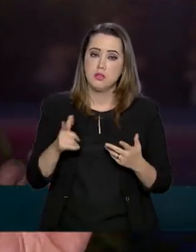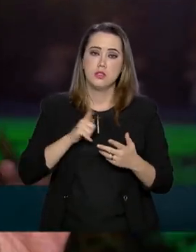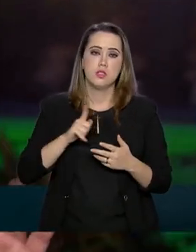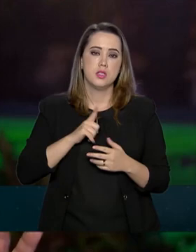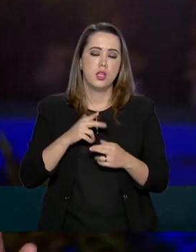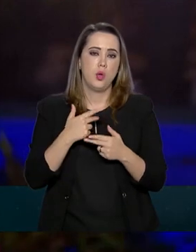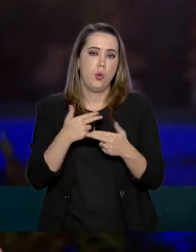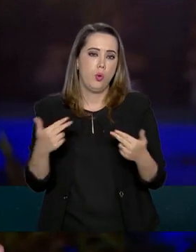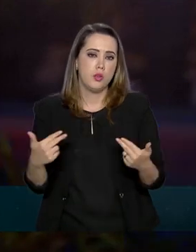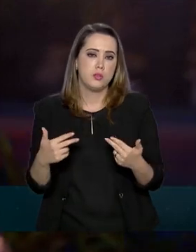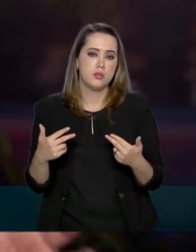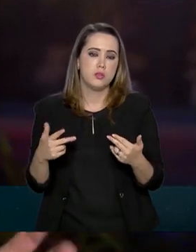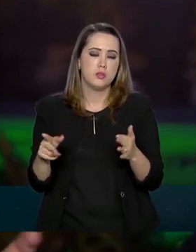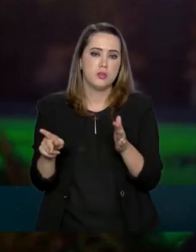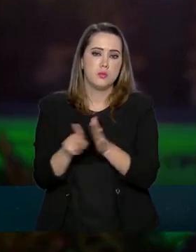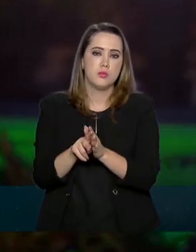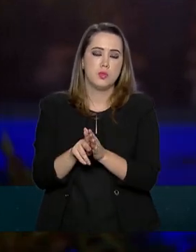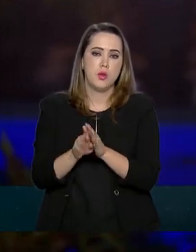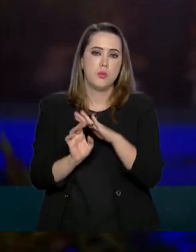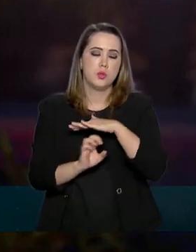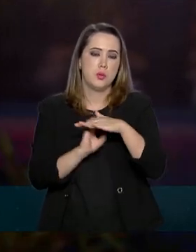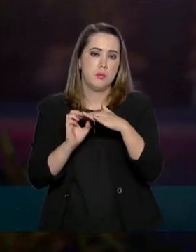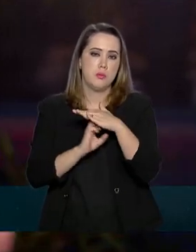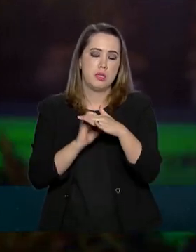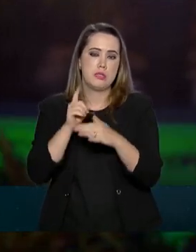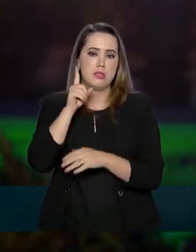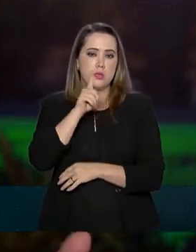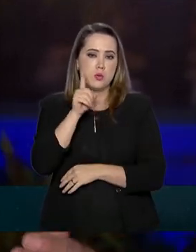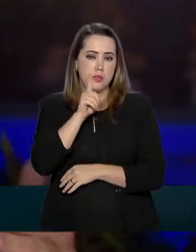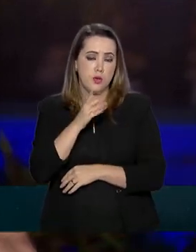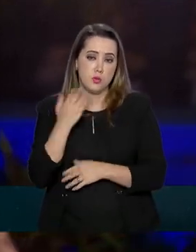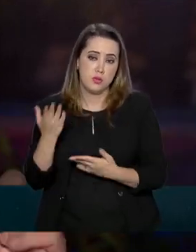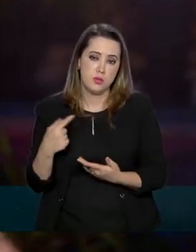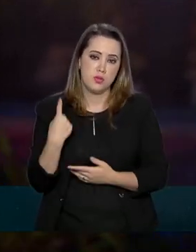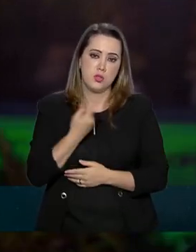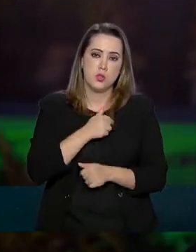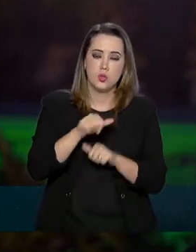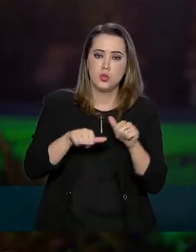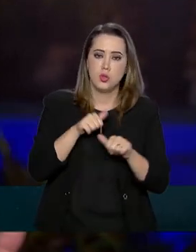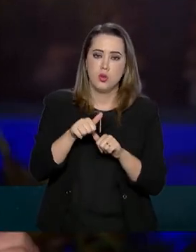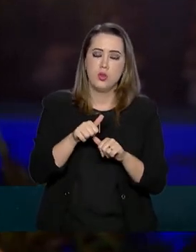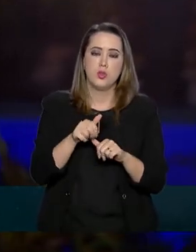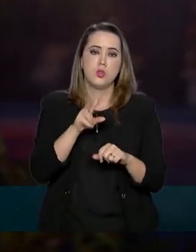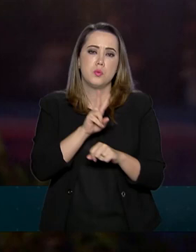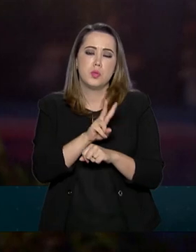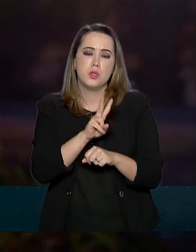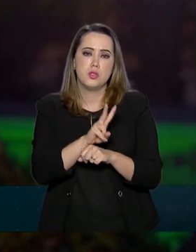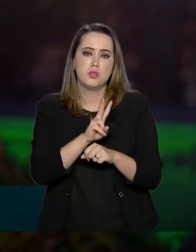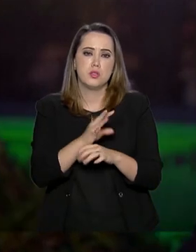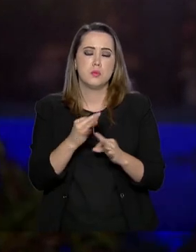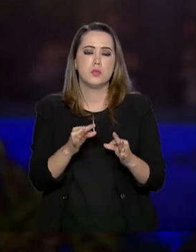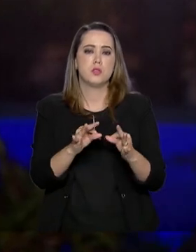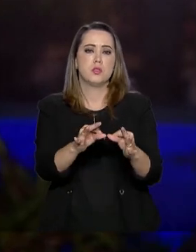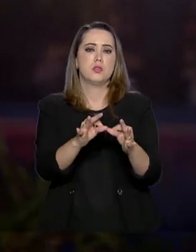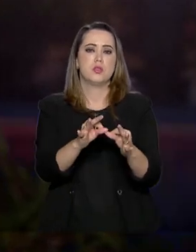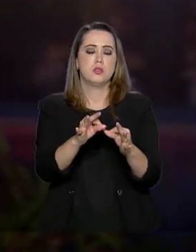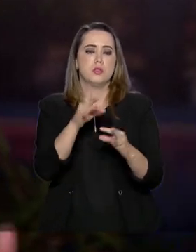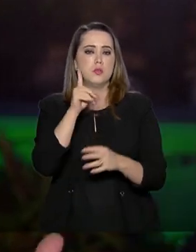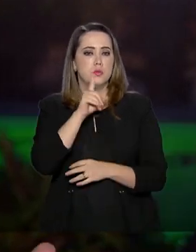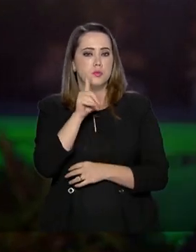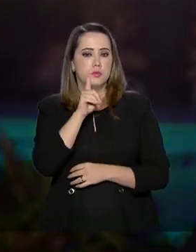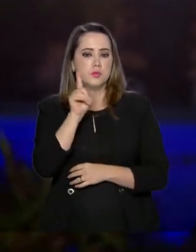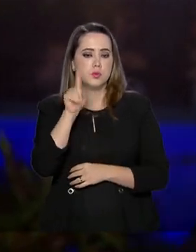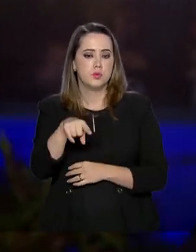algum componente de alguma empresa americana e, em troca, nós preservamos, protegemos essa tecnologia americana.